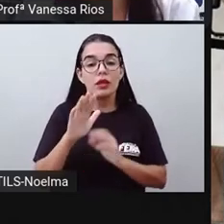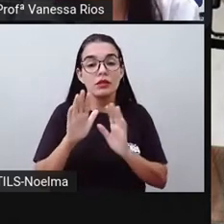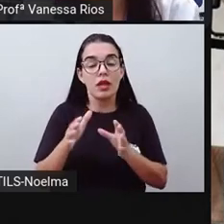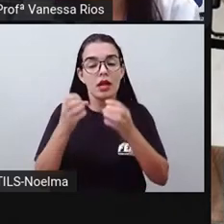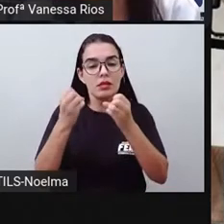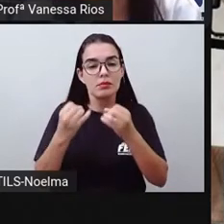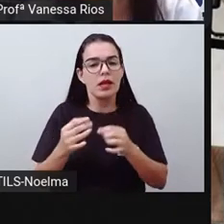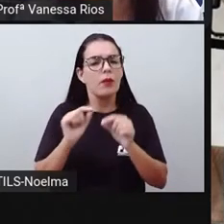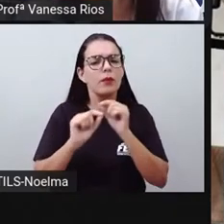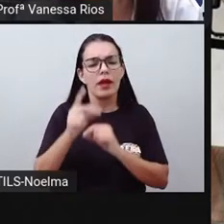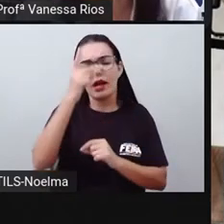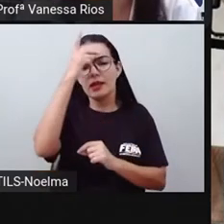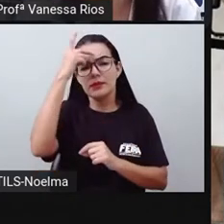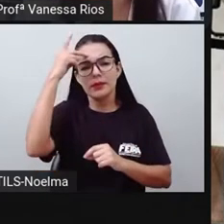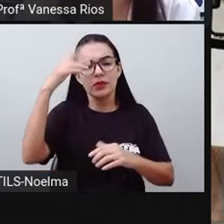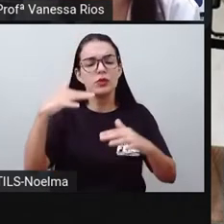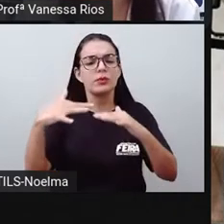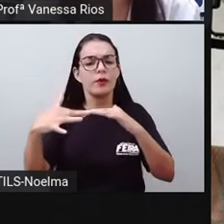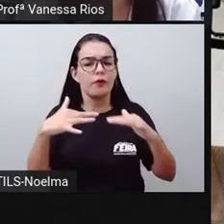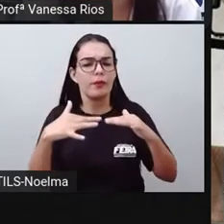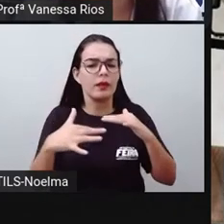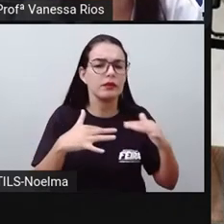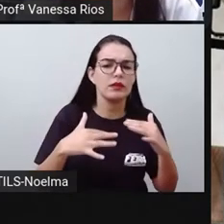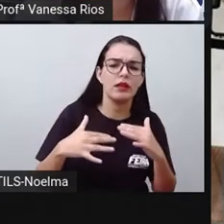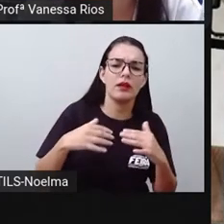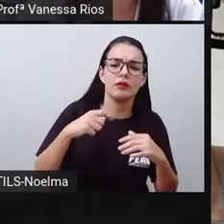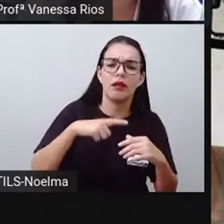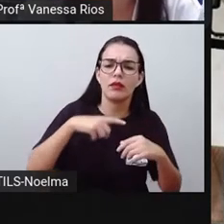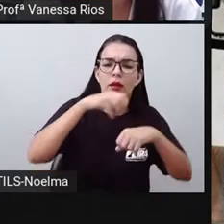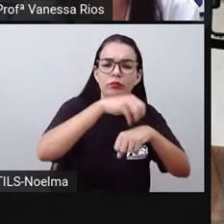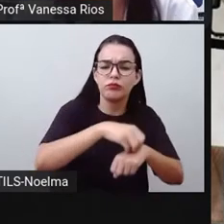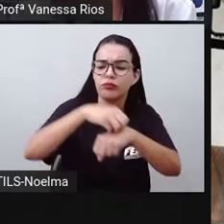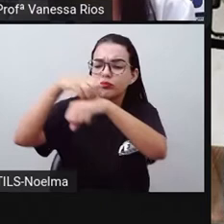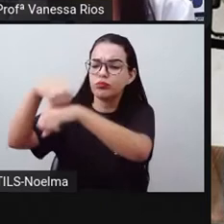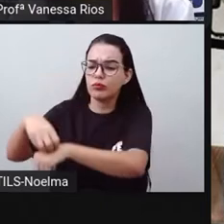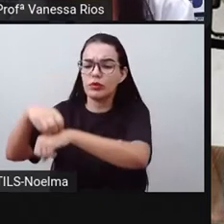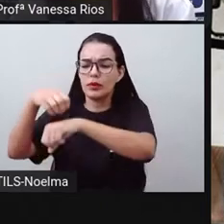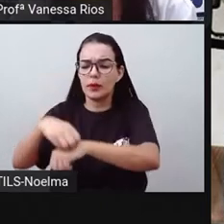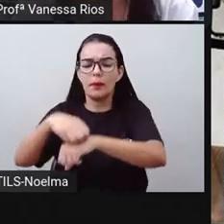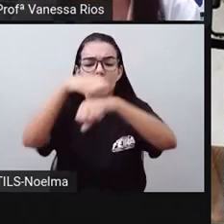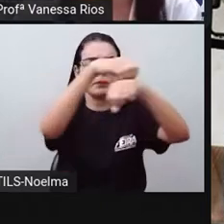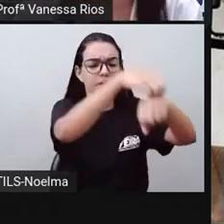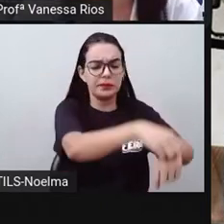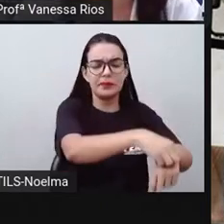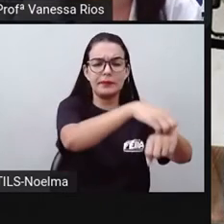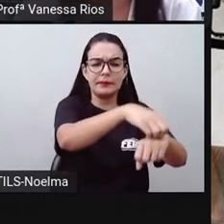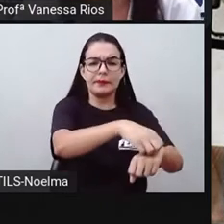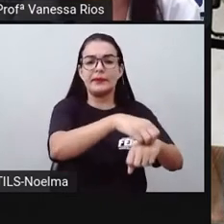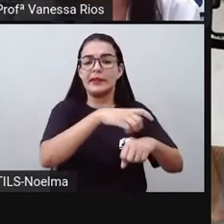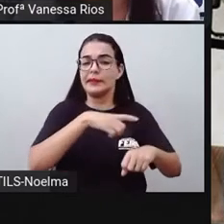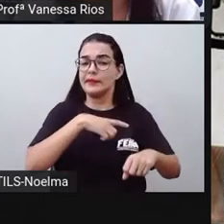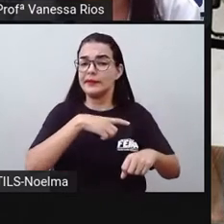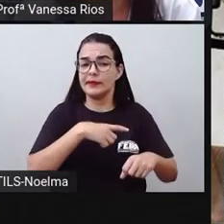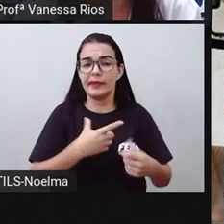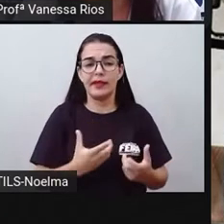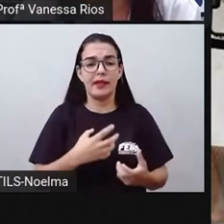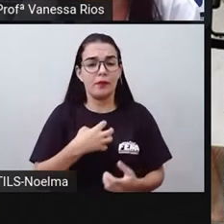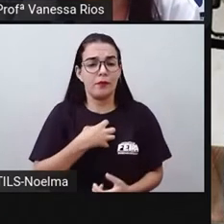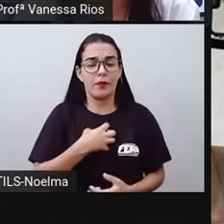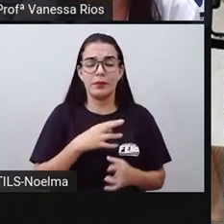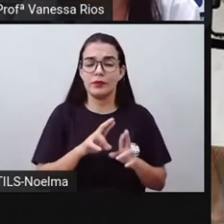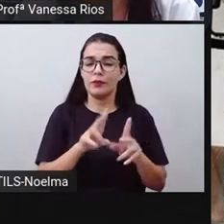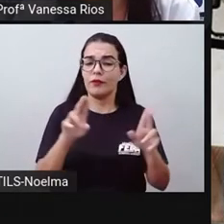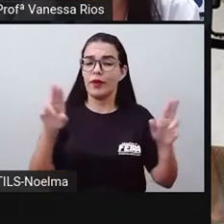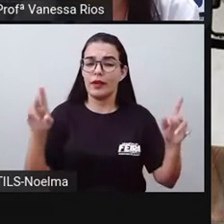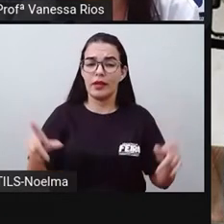pessoas estão se movimentando, estão se transportando, estão se locomovendo de diversas formas por